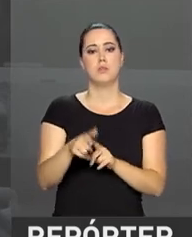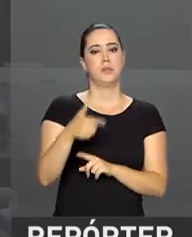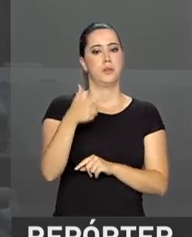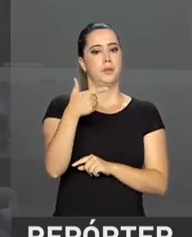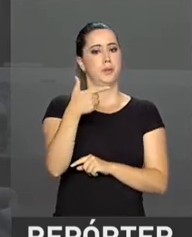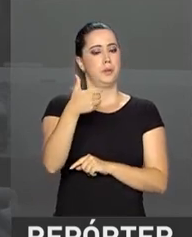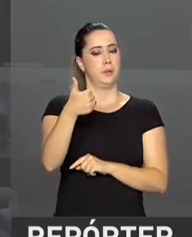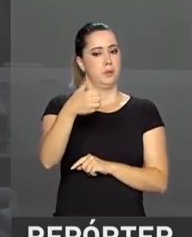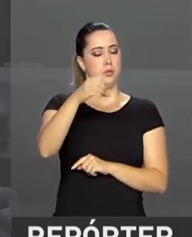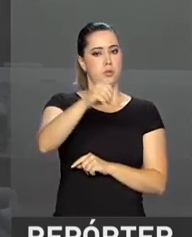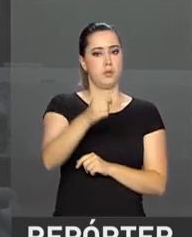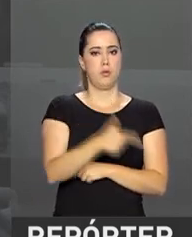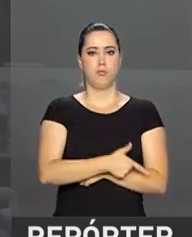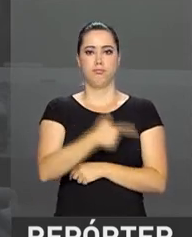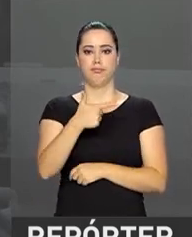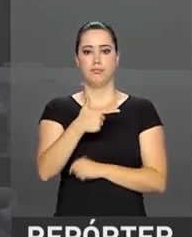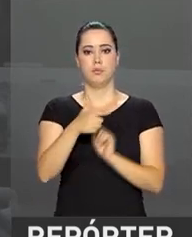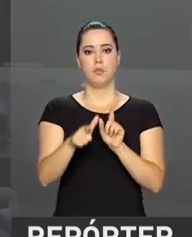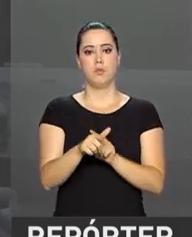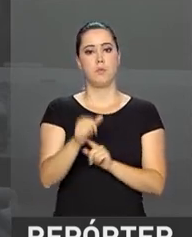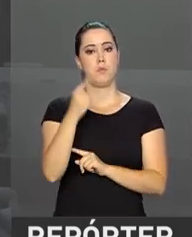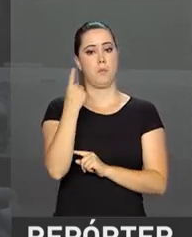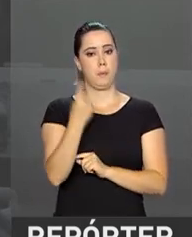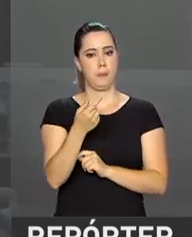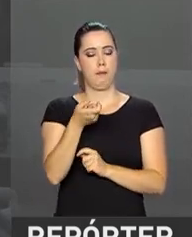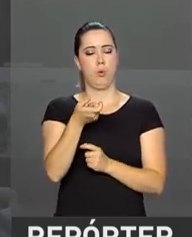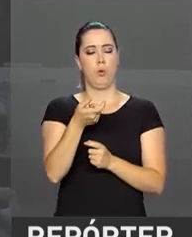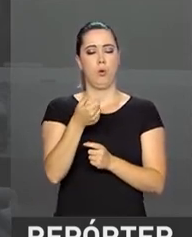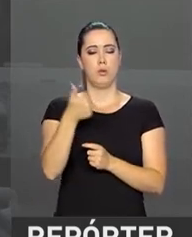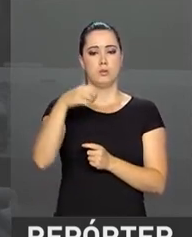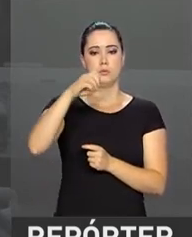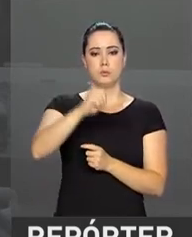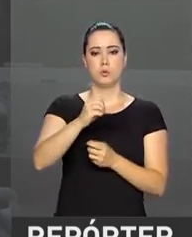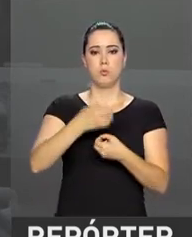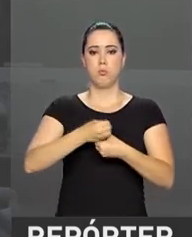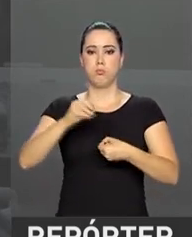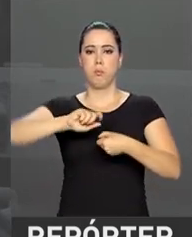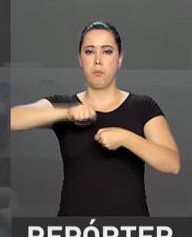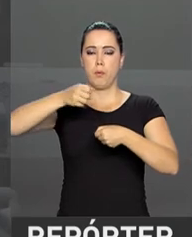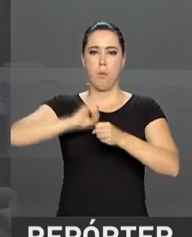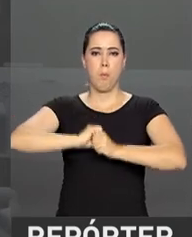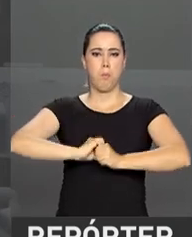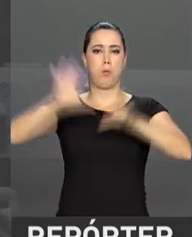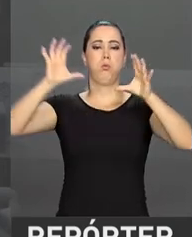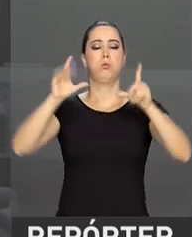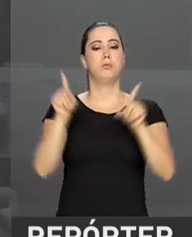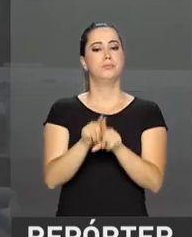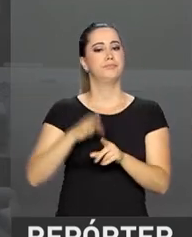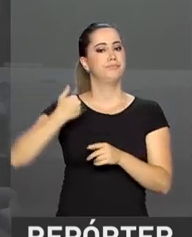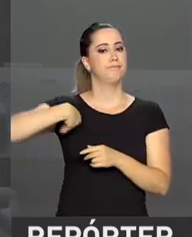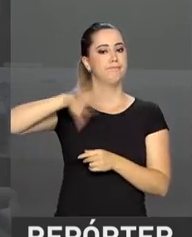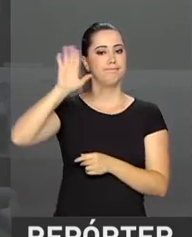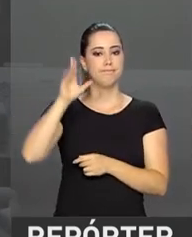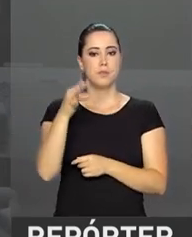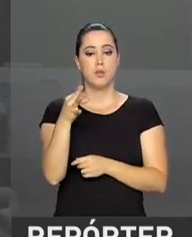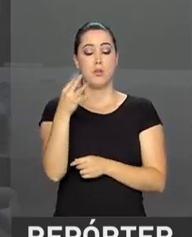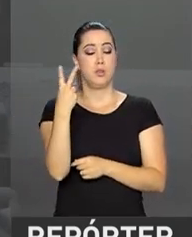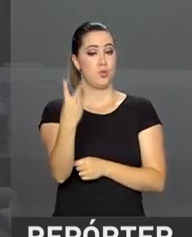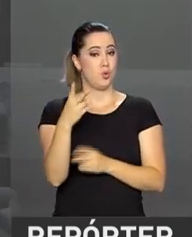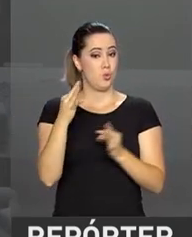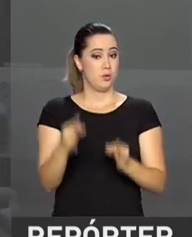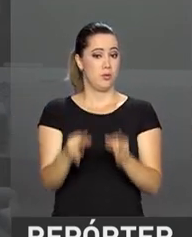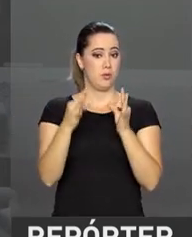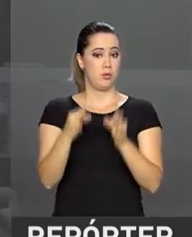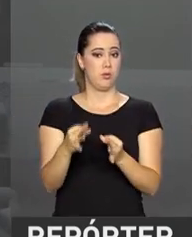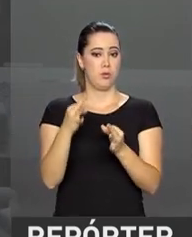granadas, uma espingarda calibre 12 e dois revólveres. Foram mais de duas toneladas de maconha, 14